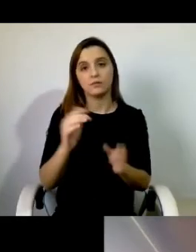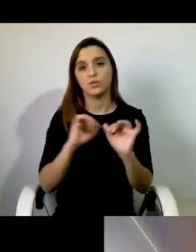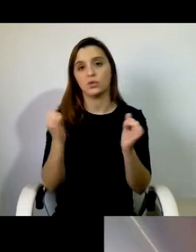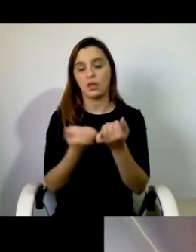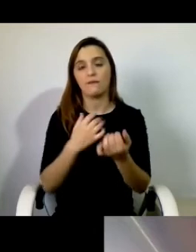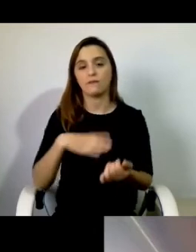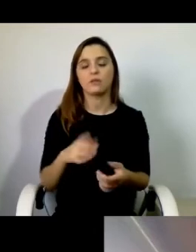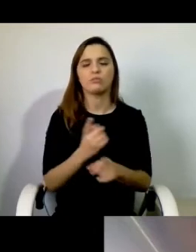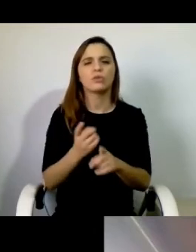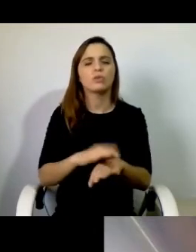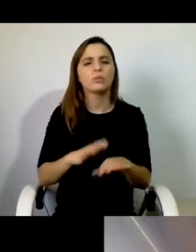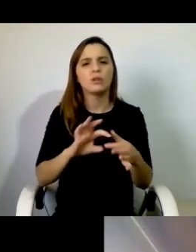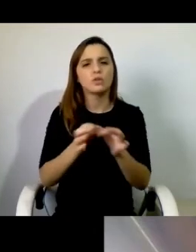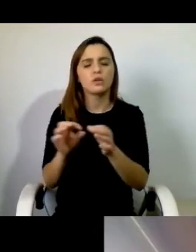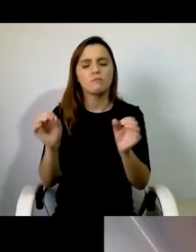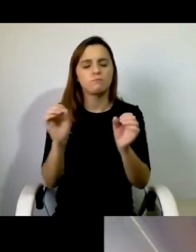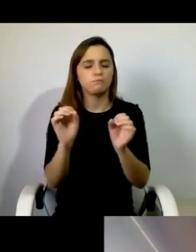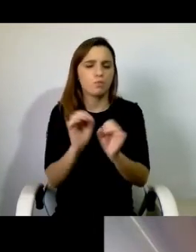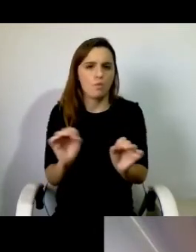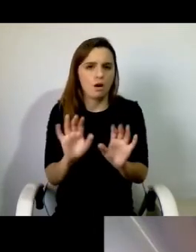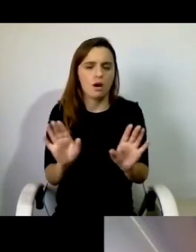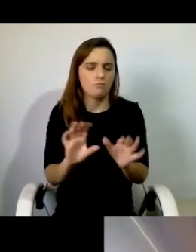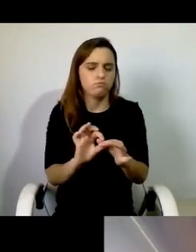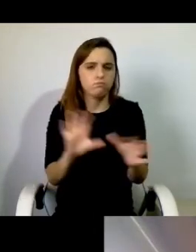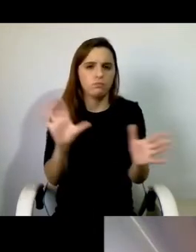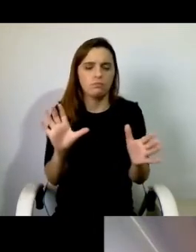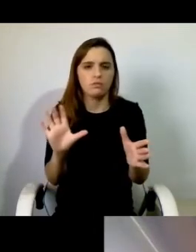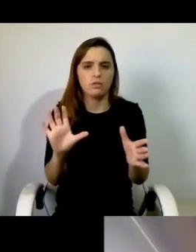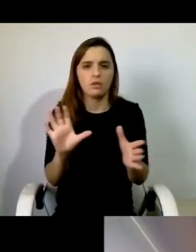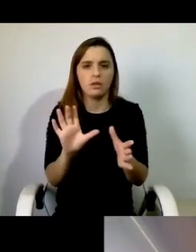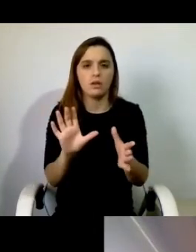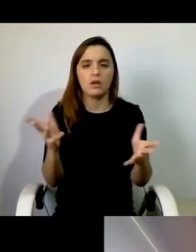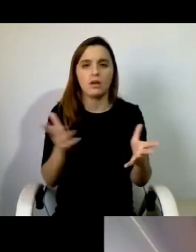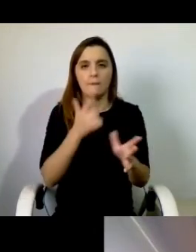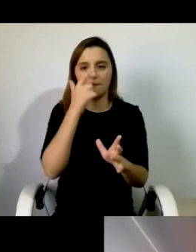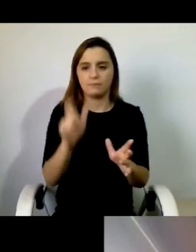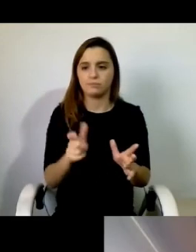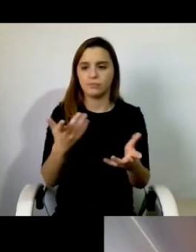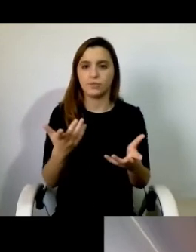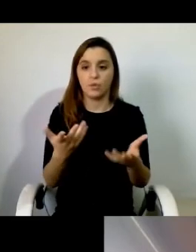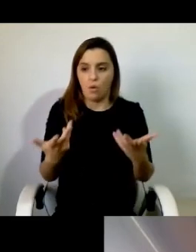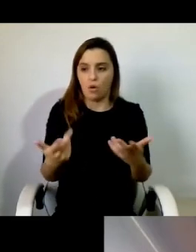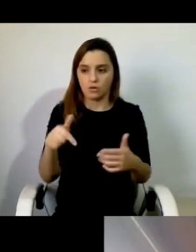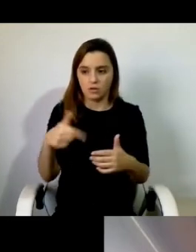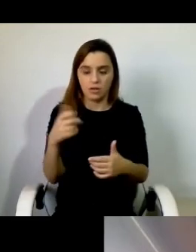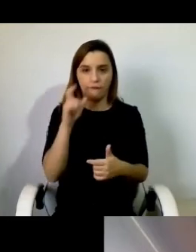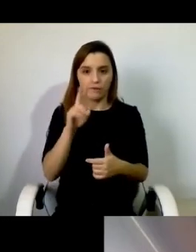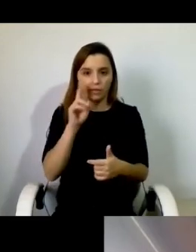faz sentido, e esta mensagem final não faz sentido, creio que para ninguém da audiência que está assistindo,